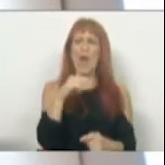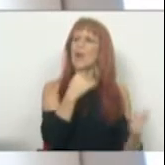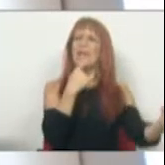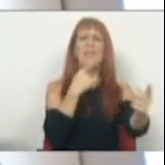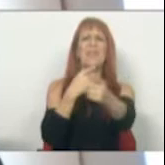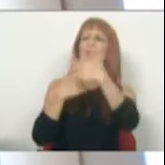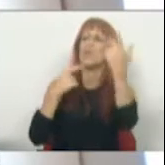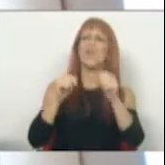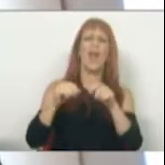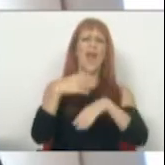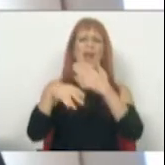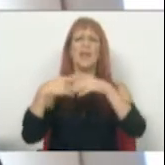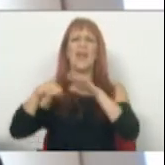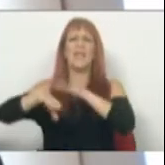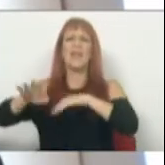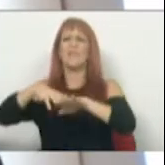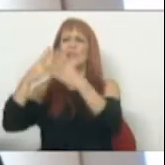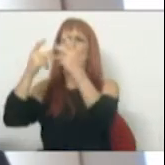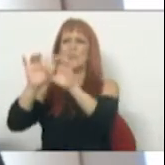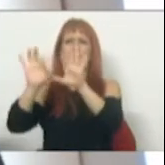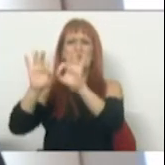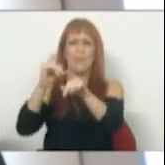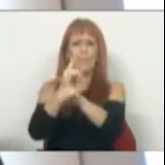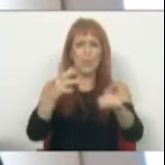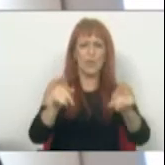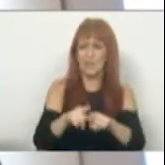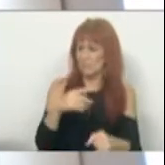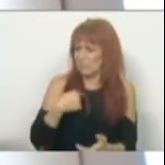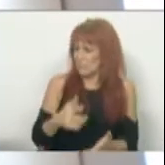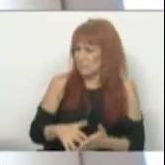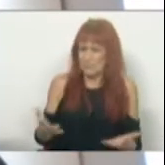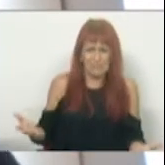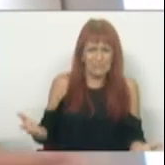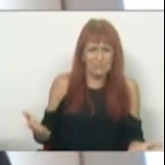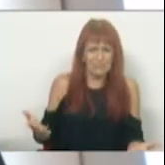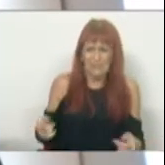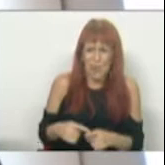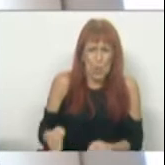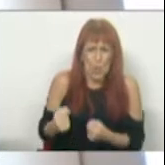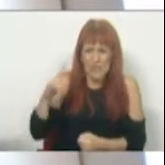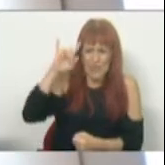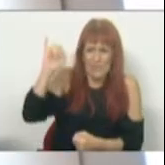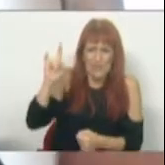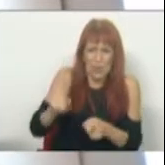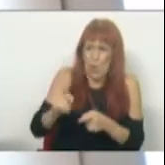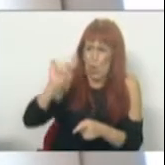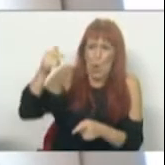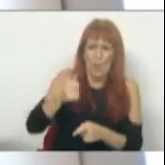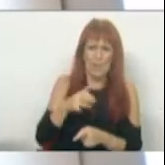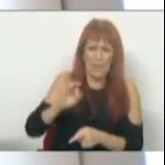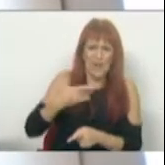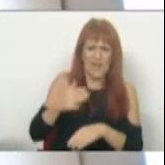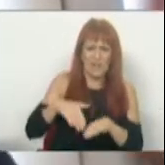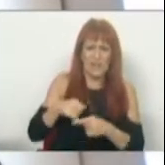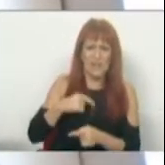dizem que a direita faria um orçamento igual a este, porque, sinceramente, é não conseguir imaginar o que faria o PSD de